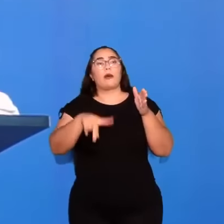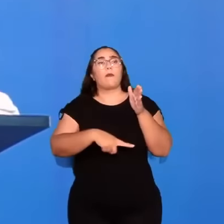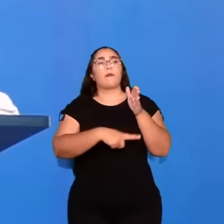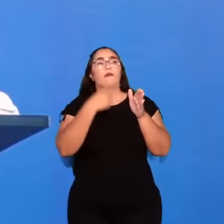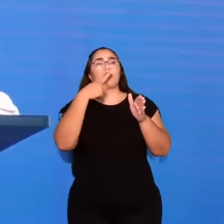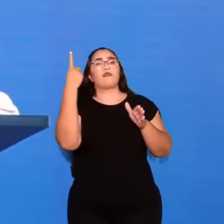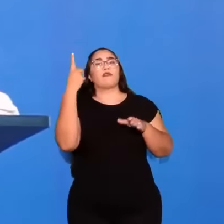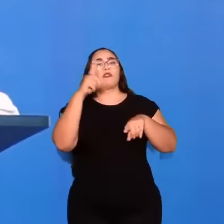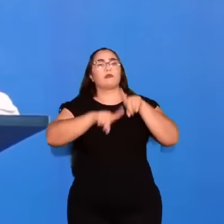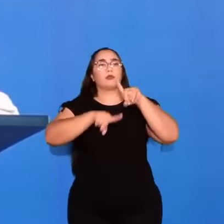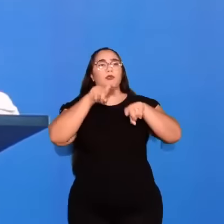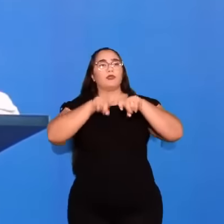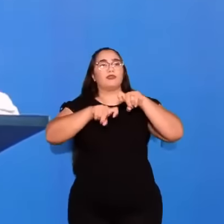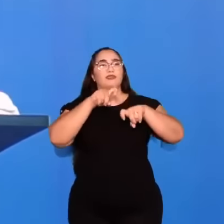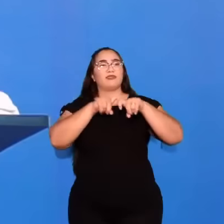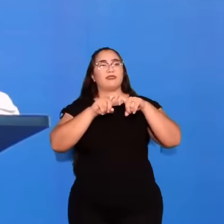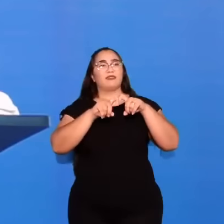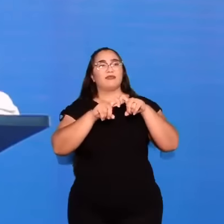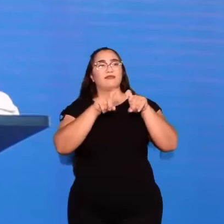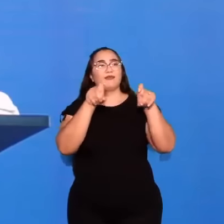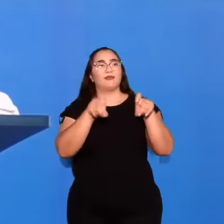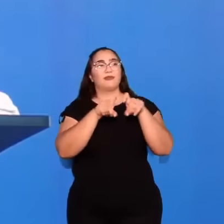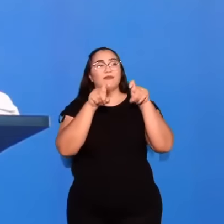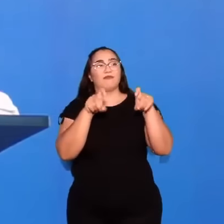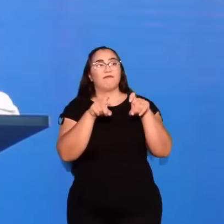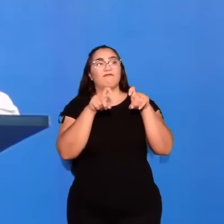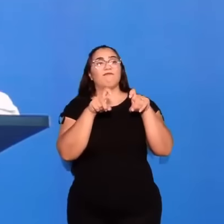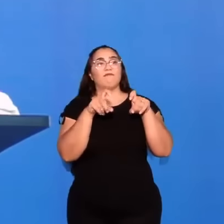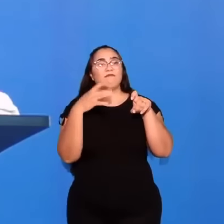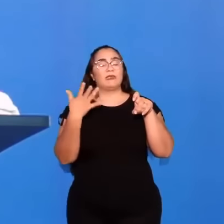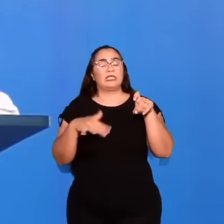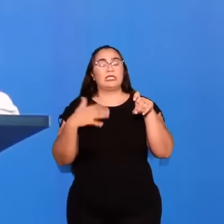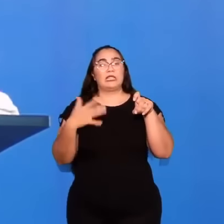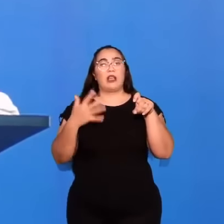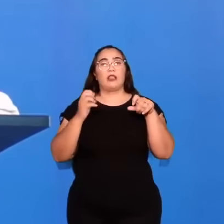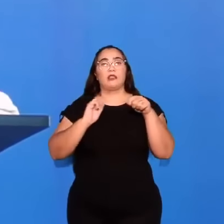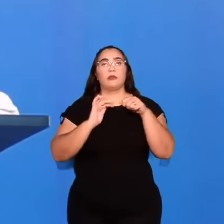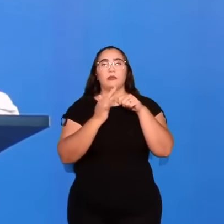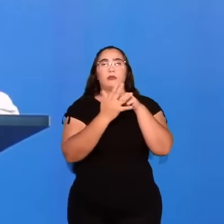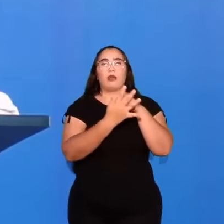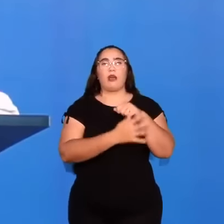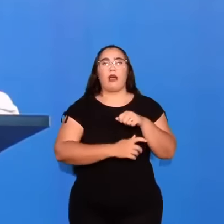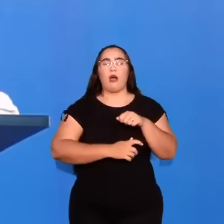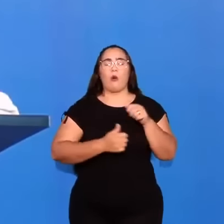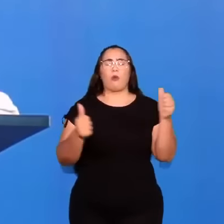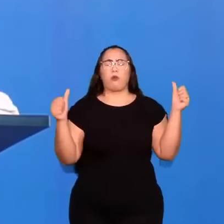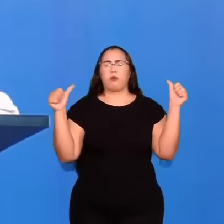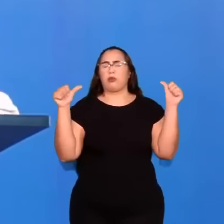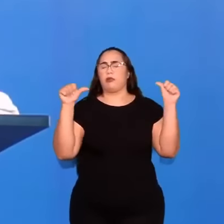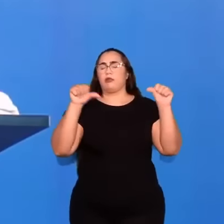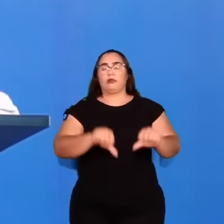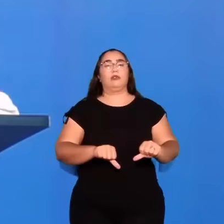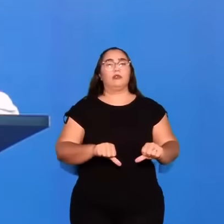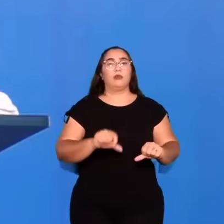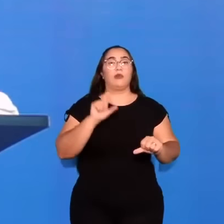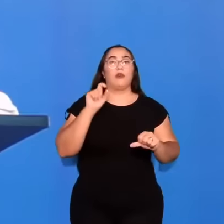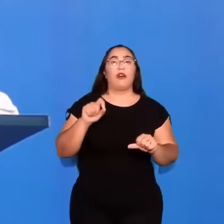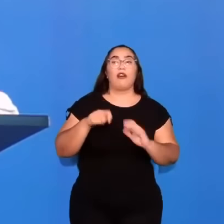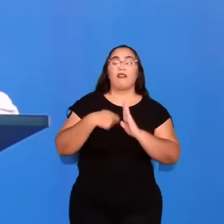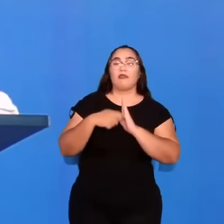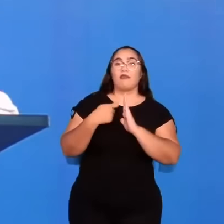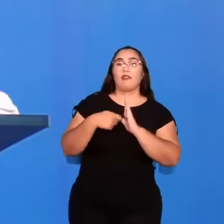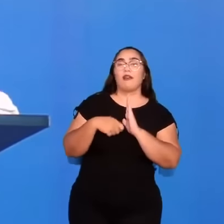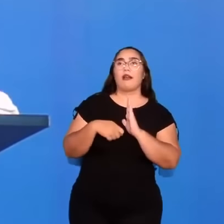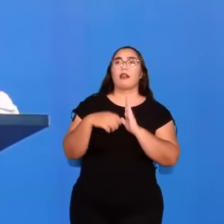pela primeira vez. Isso na pandemia, piorou na pandemia. produtora de vídeo,